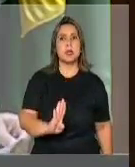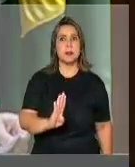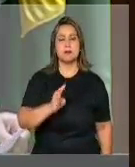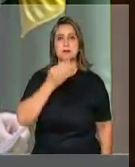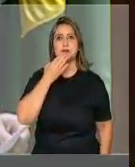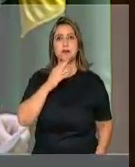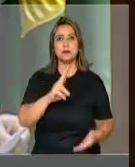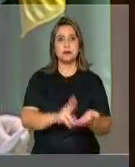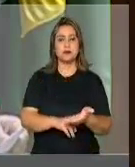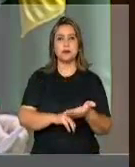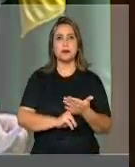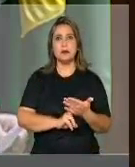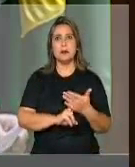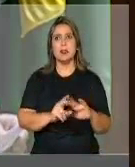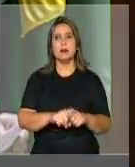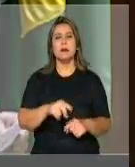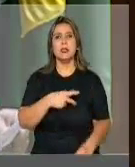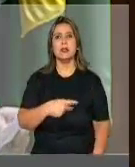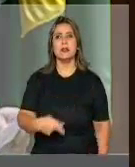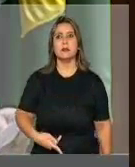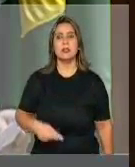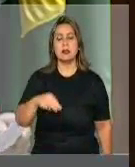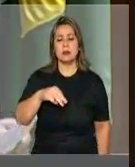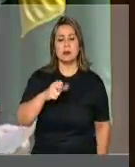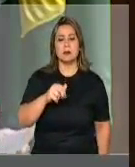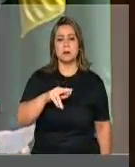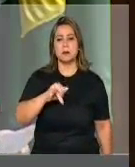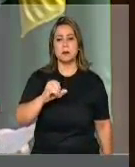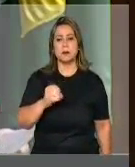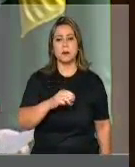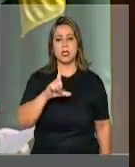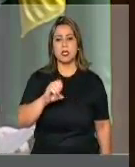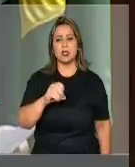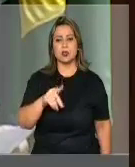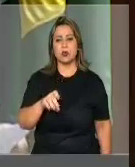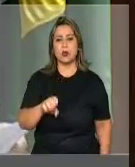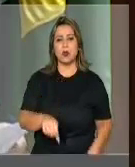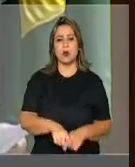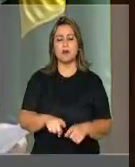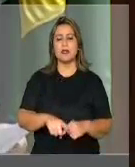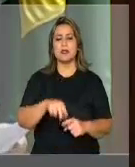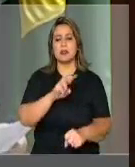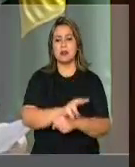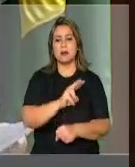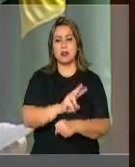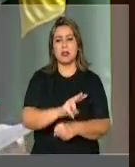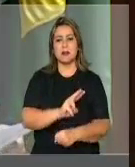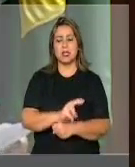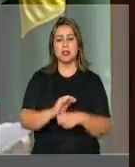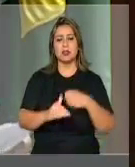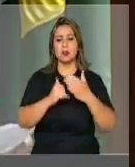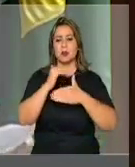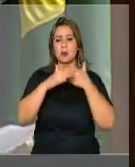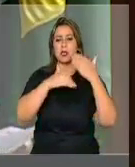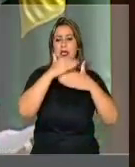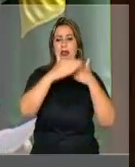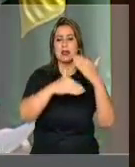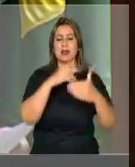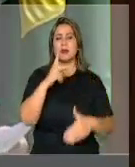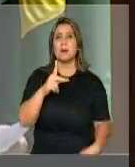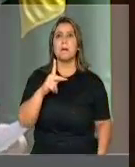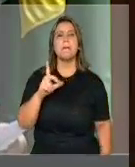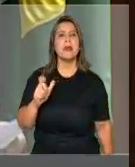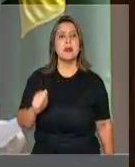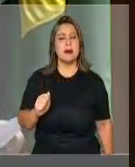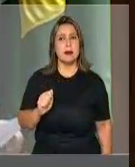com uma correspondência assinada pelo seu presidente, Márcio Lopes de Freitas, na defesa do programa do